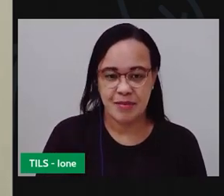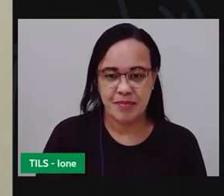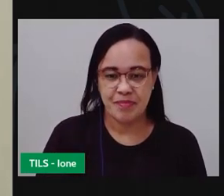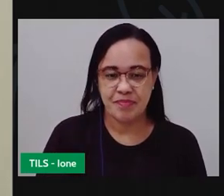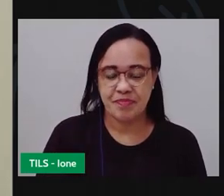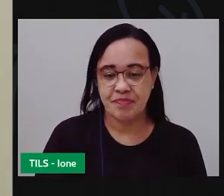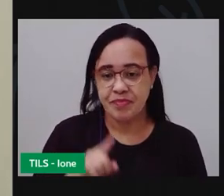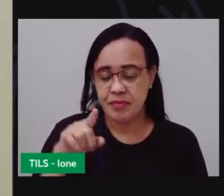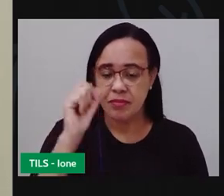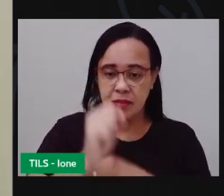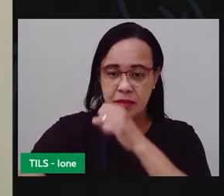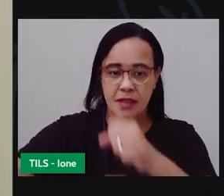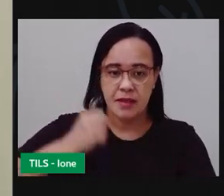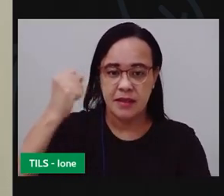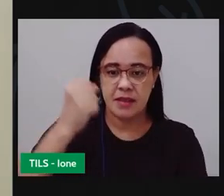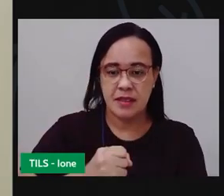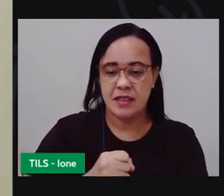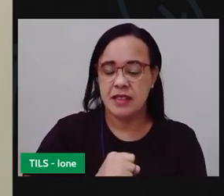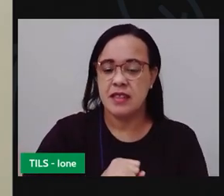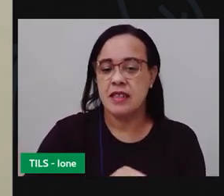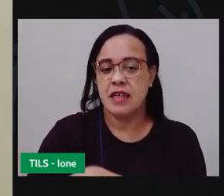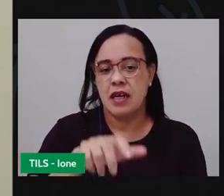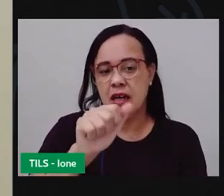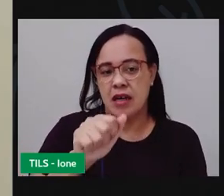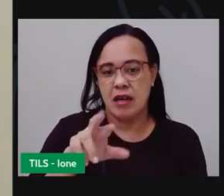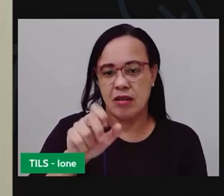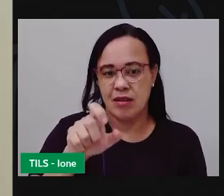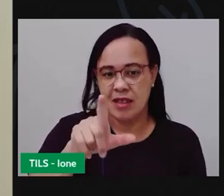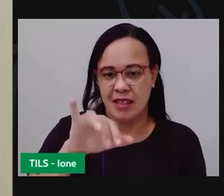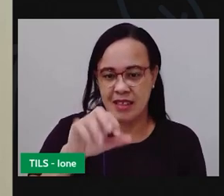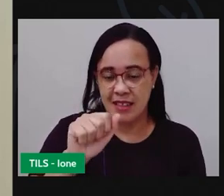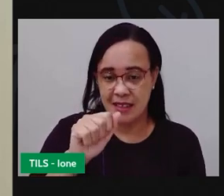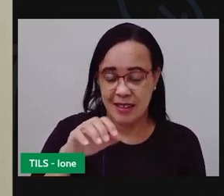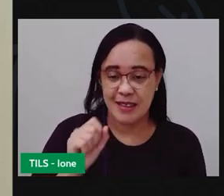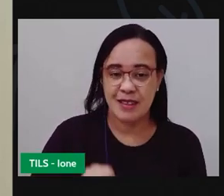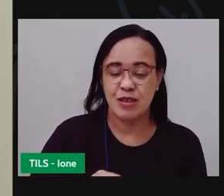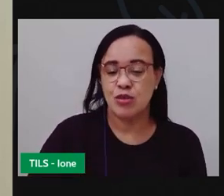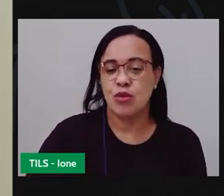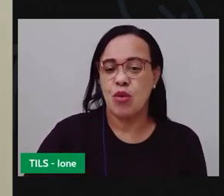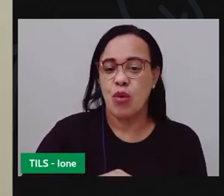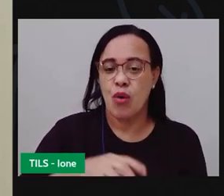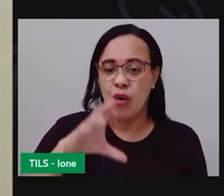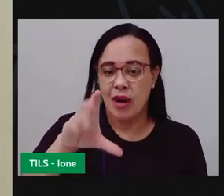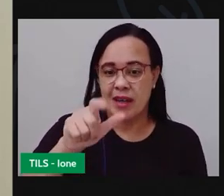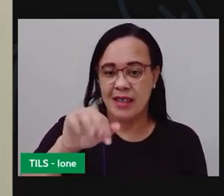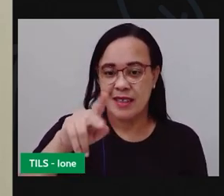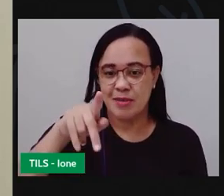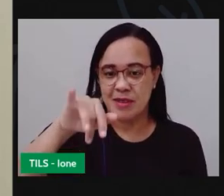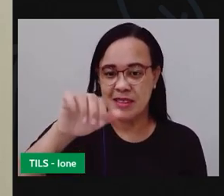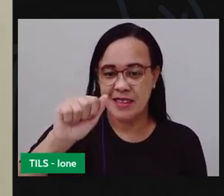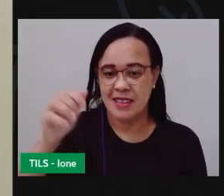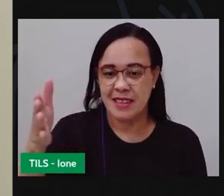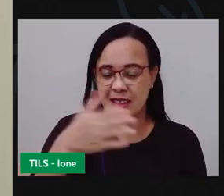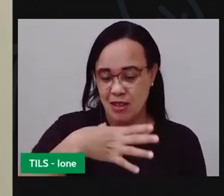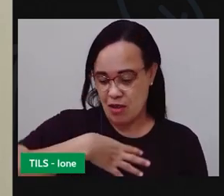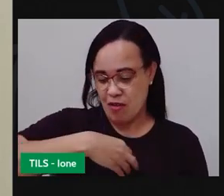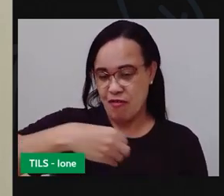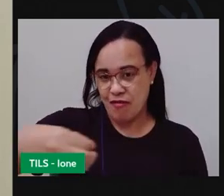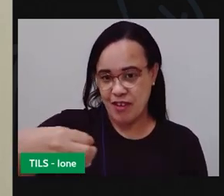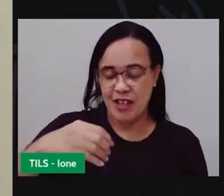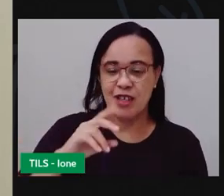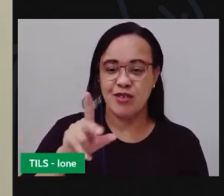Naquele ano, Aureliano, Coroliano, Crispiniano, filho de Emiliano, Caspirinano,